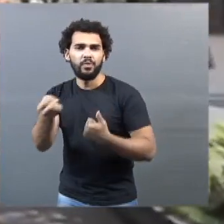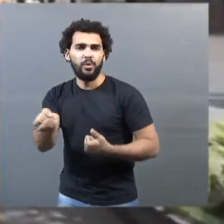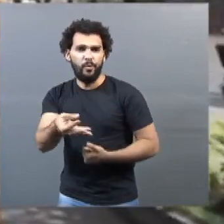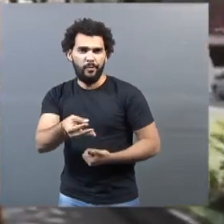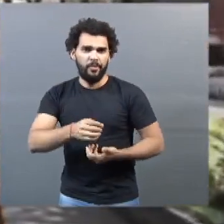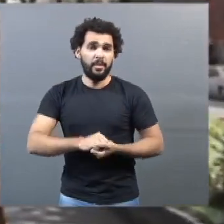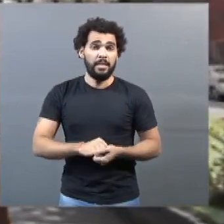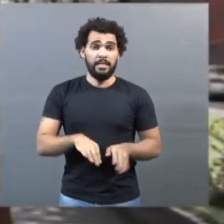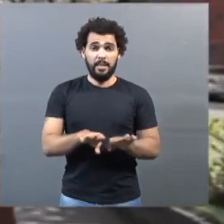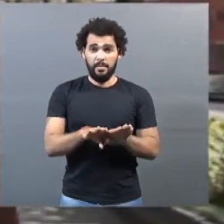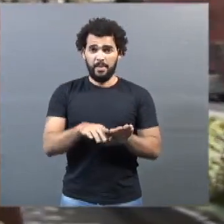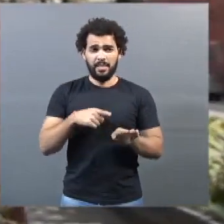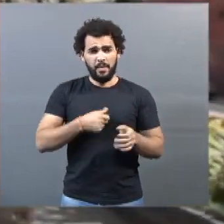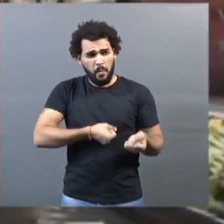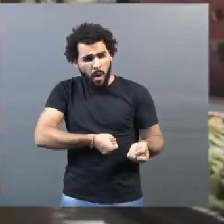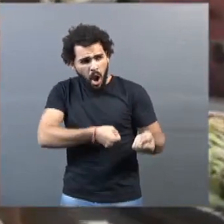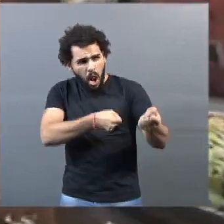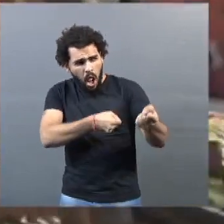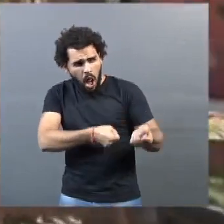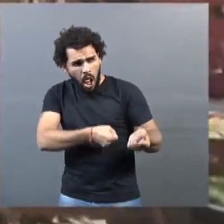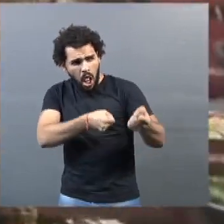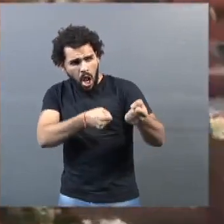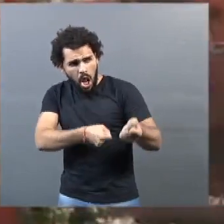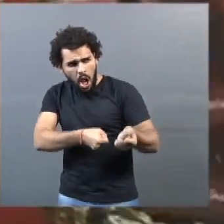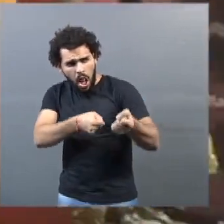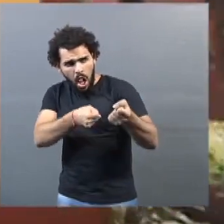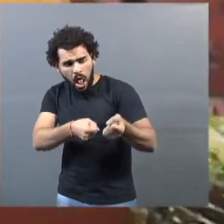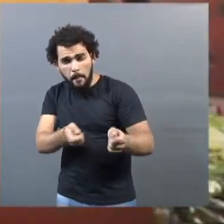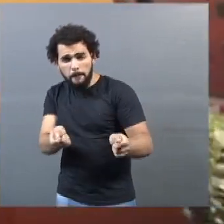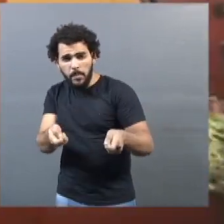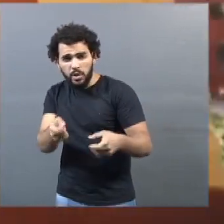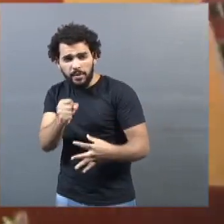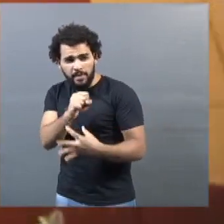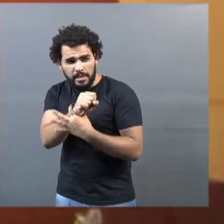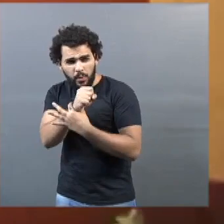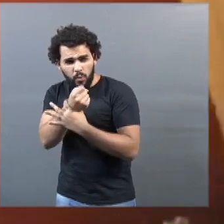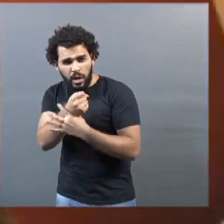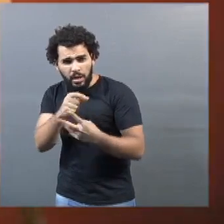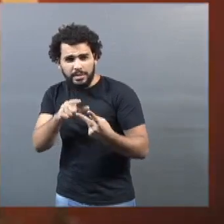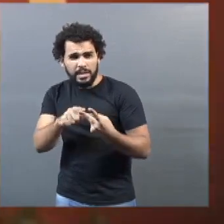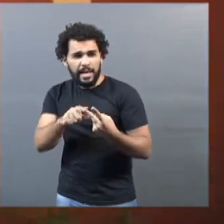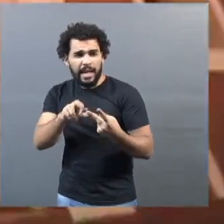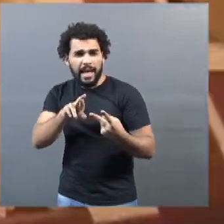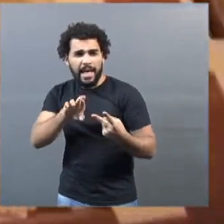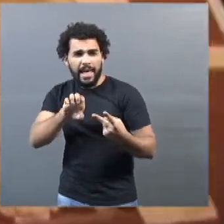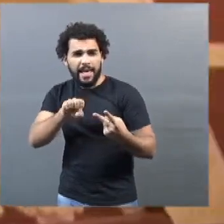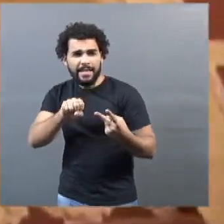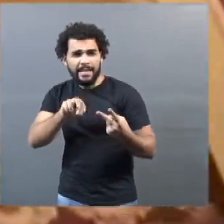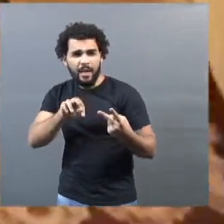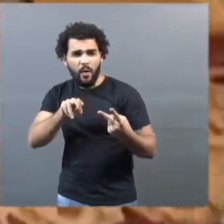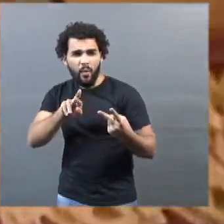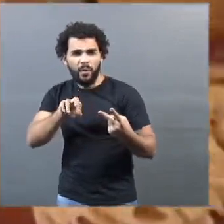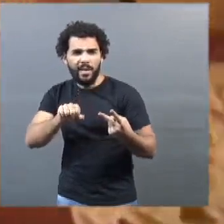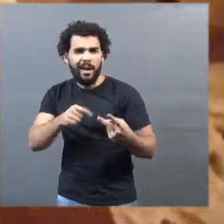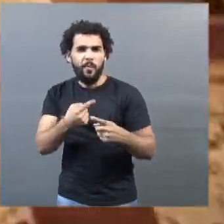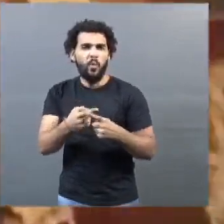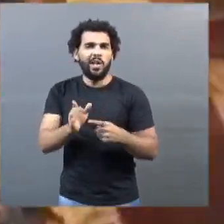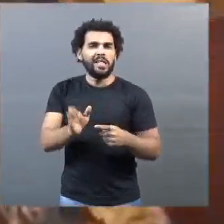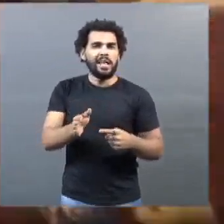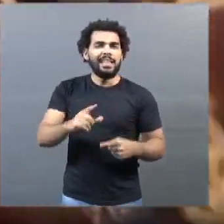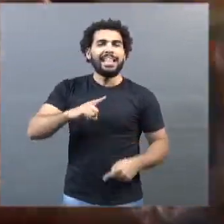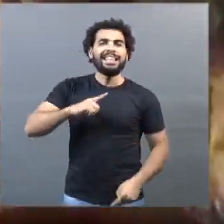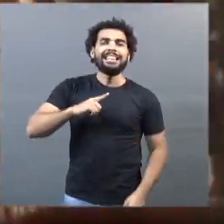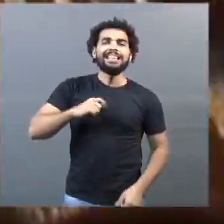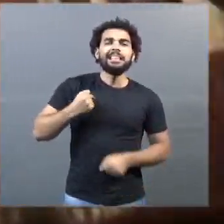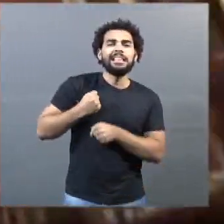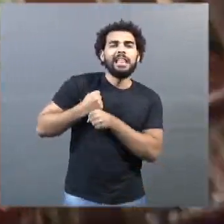de conservação e de restauro muito grande na oficina cultural. É um prédio, como eu disse, de 94 anos, que